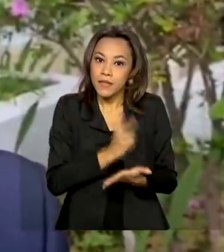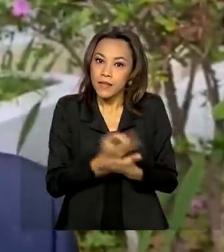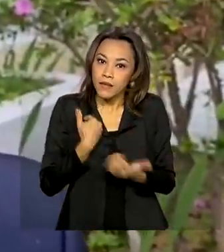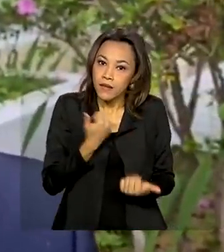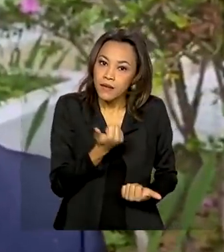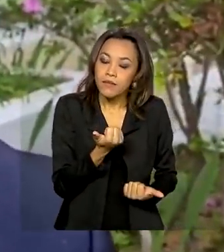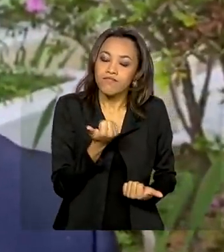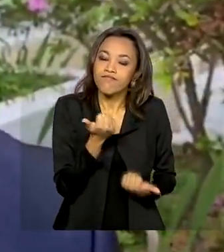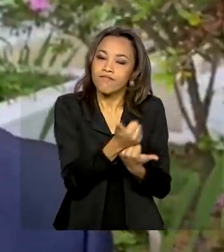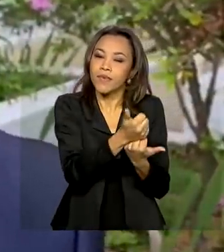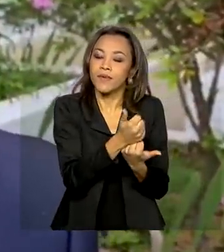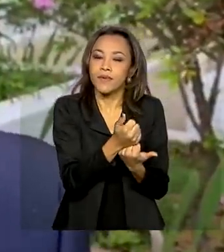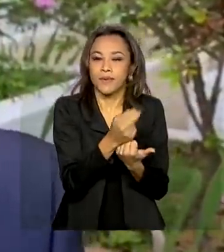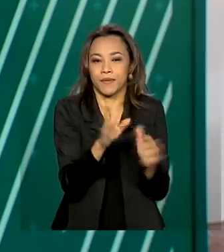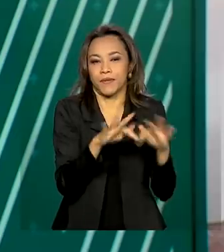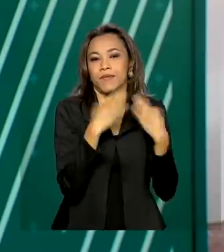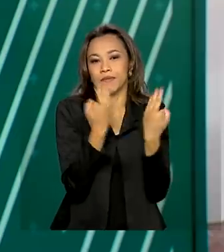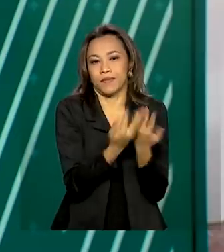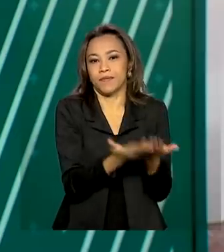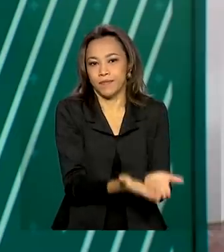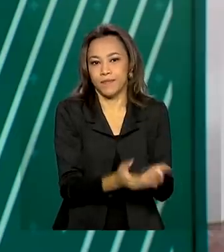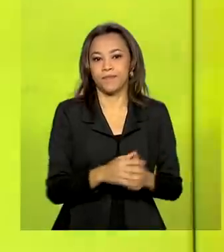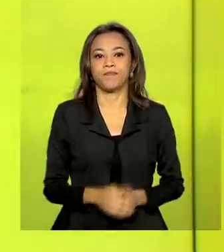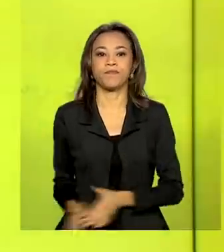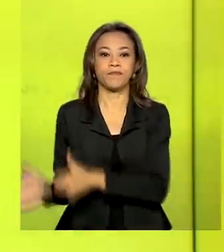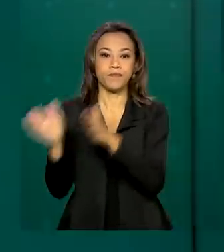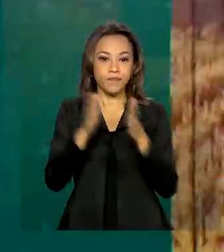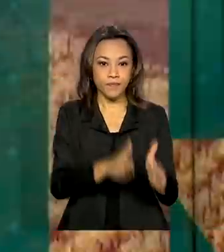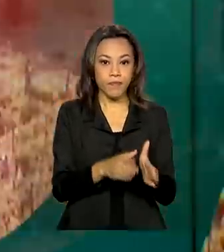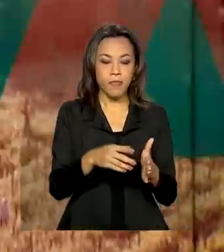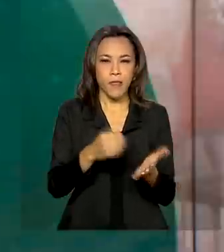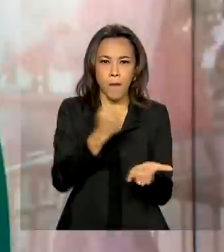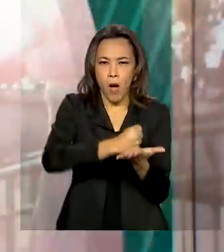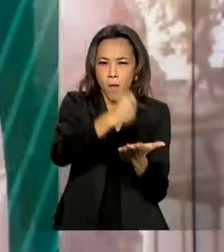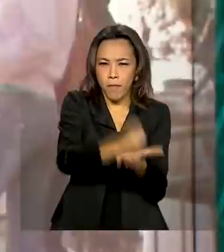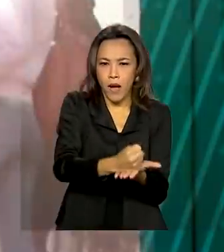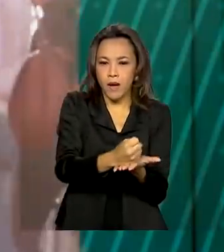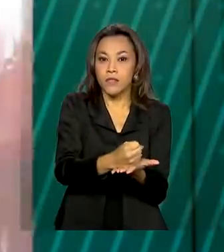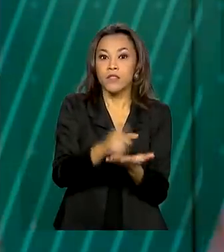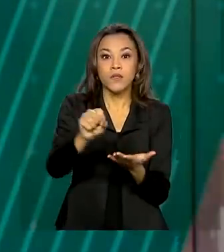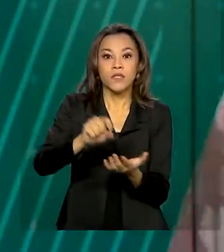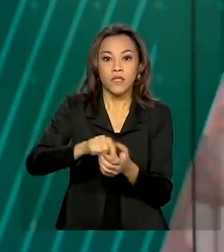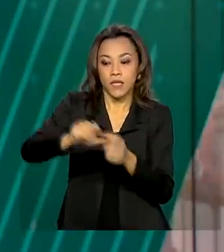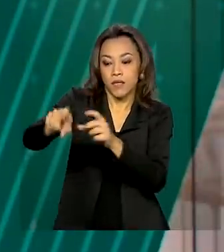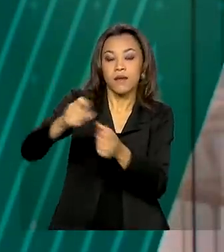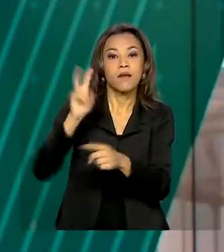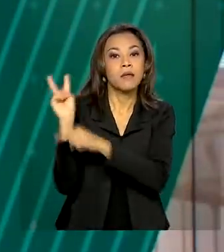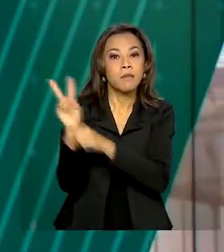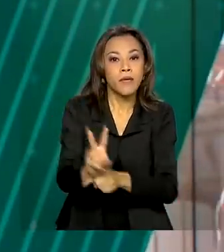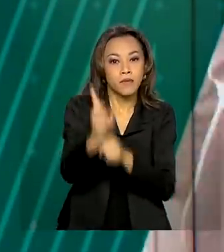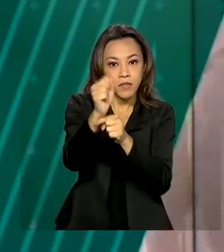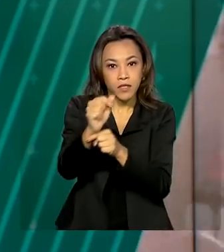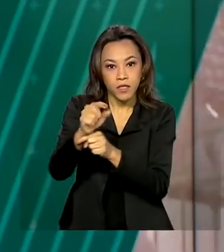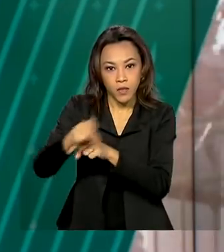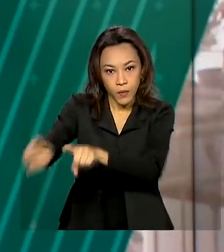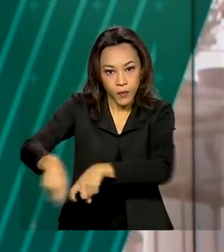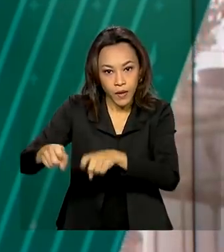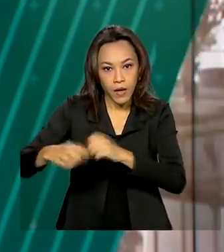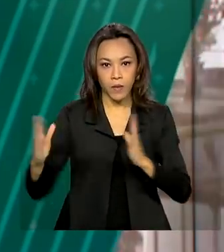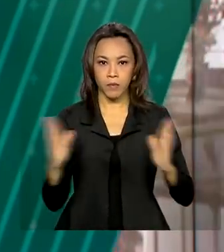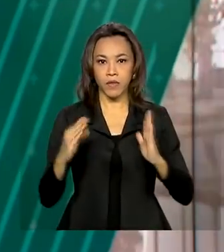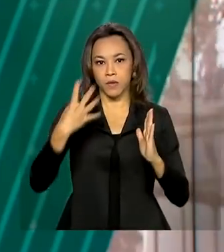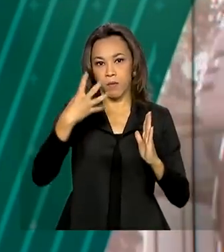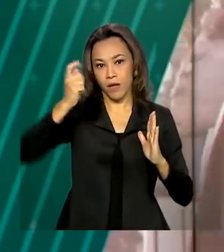quando o auxílio terminasse. O volume de contratação de crédito rural nos quatro primeiros meses do Plano